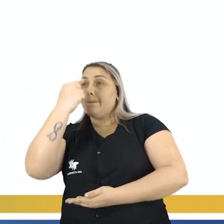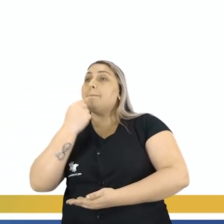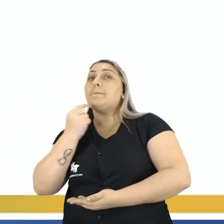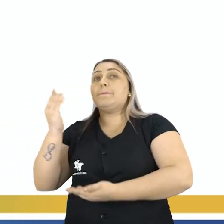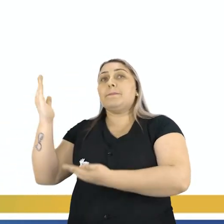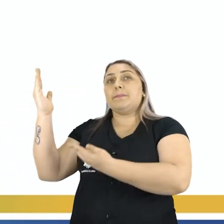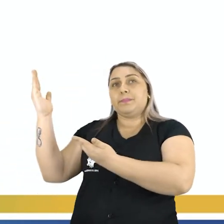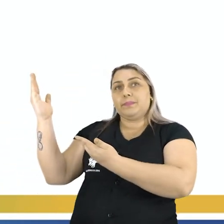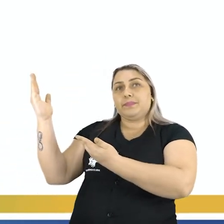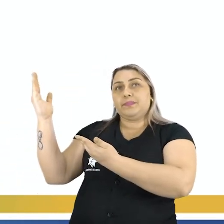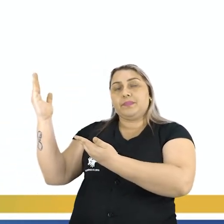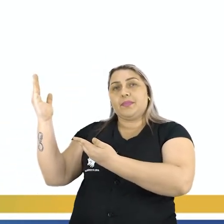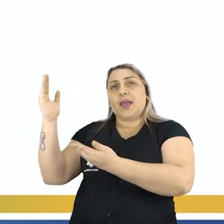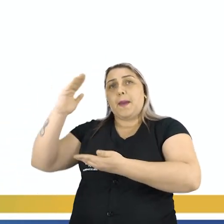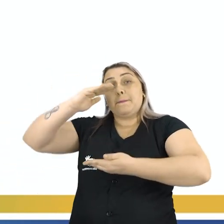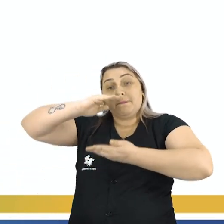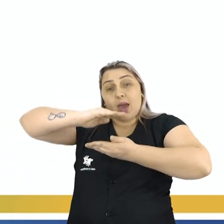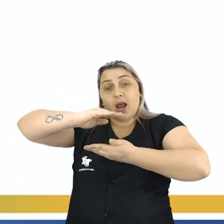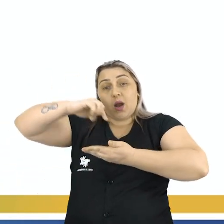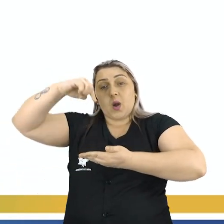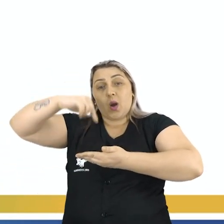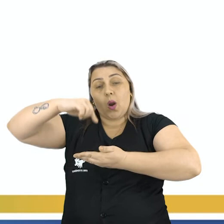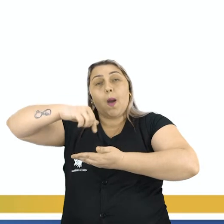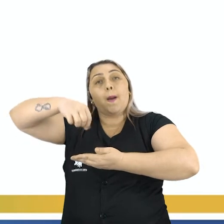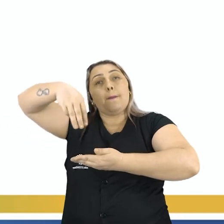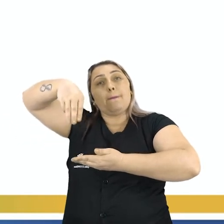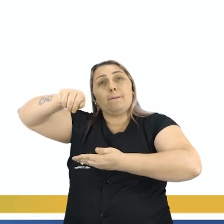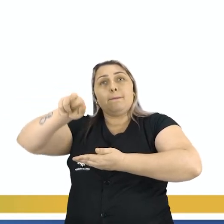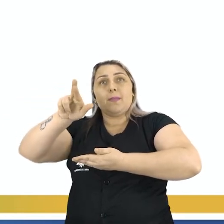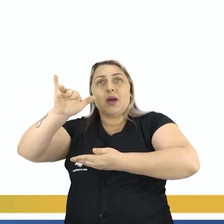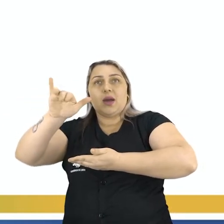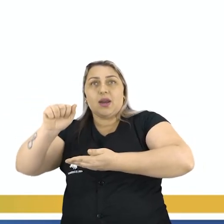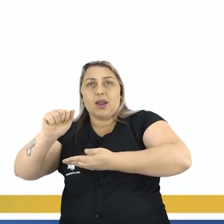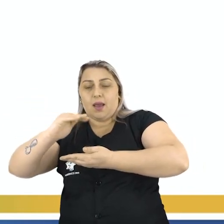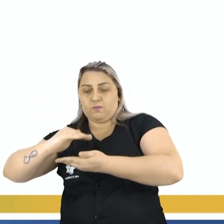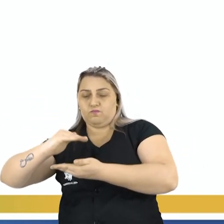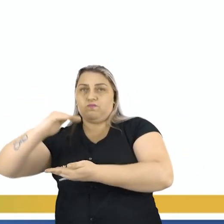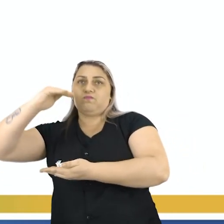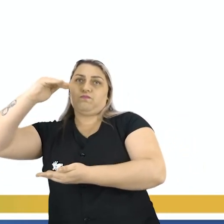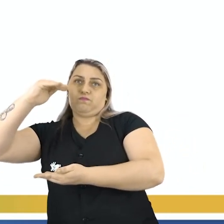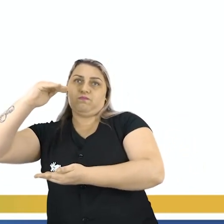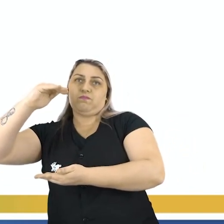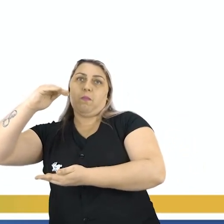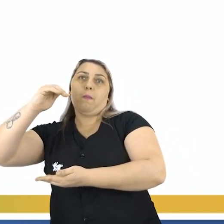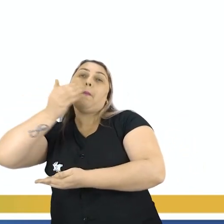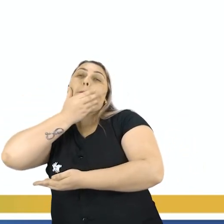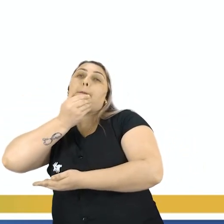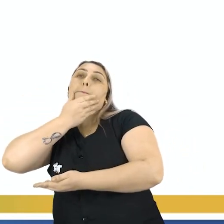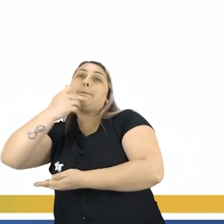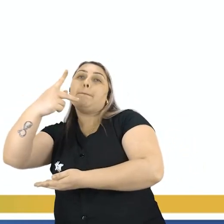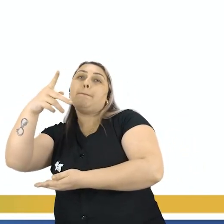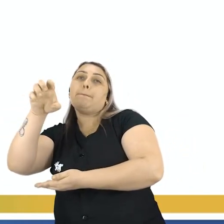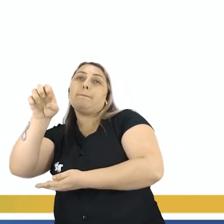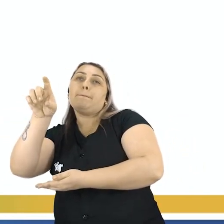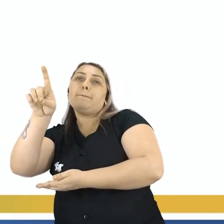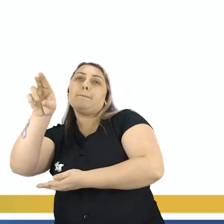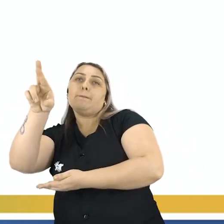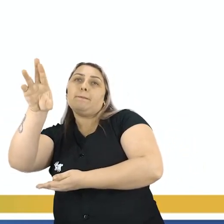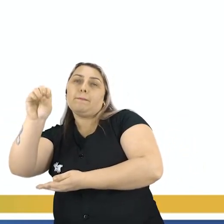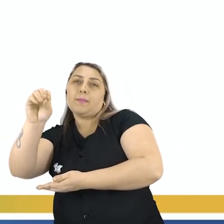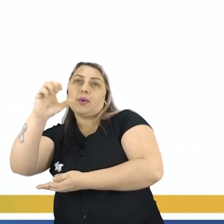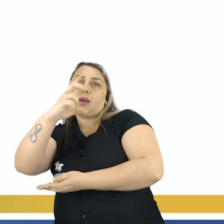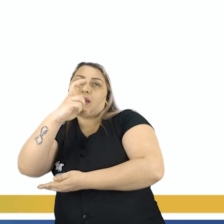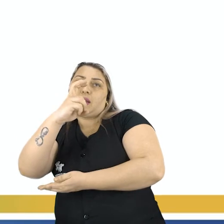A garrafa de Maria 250 ml A garrafa de Pedro De 500 ml